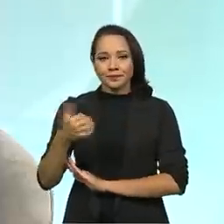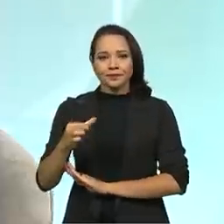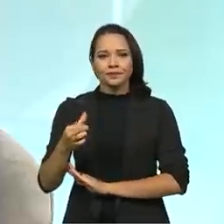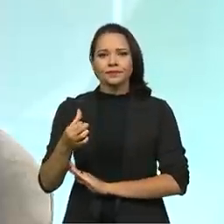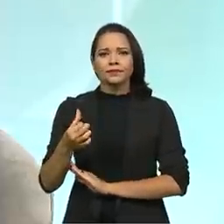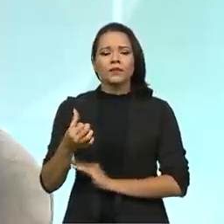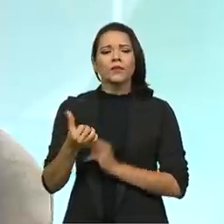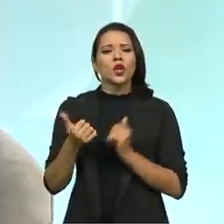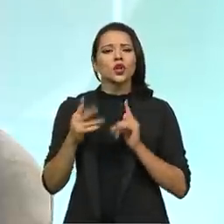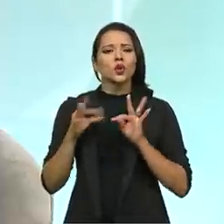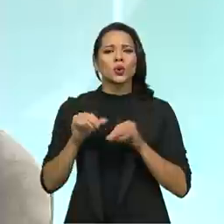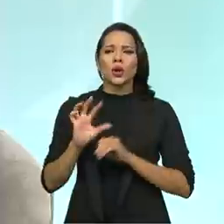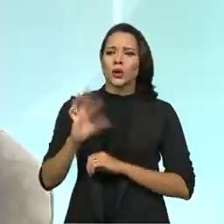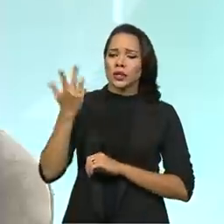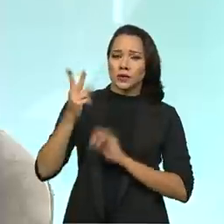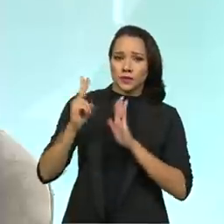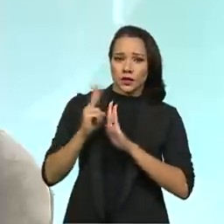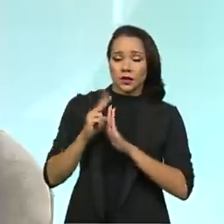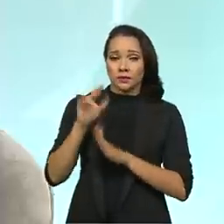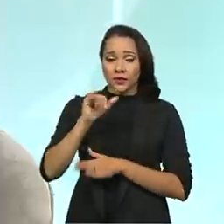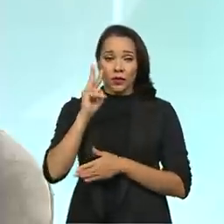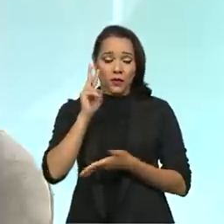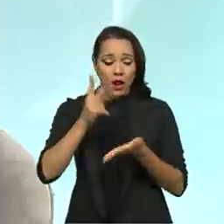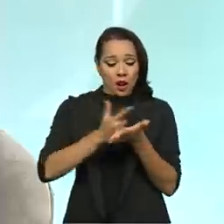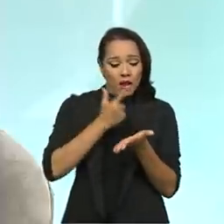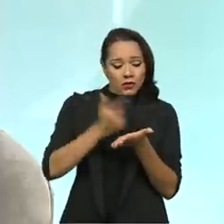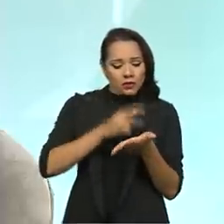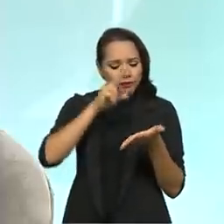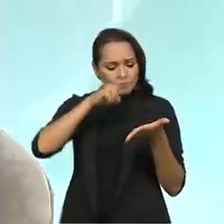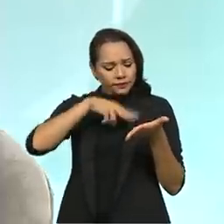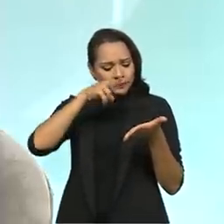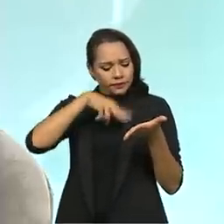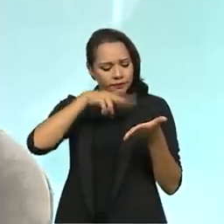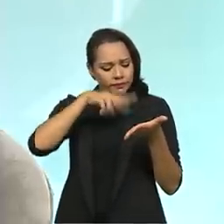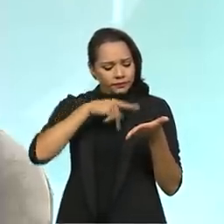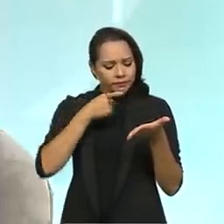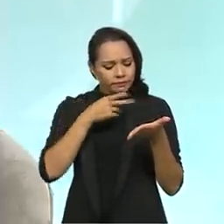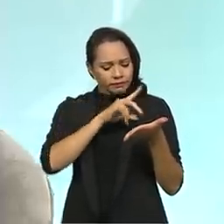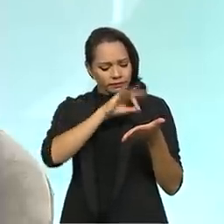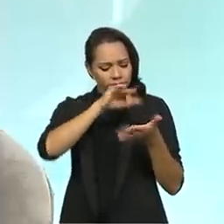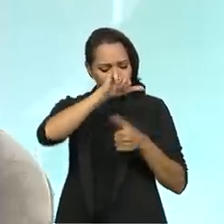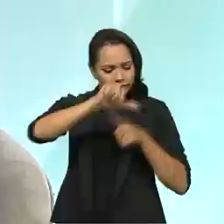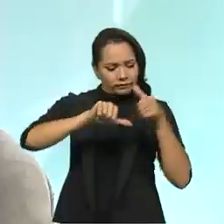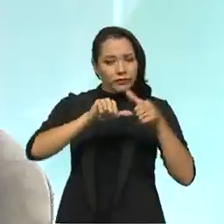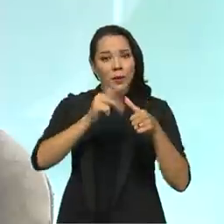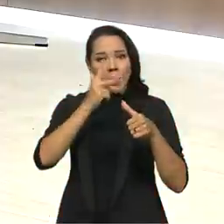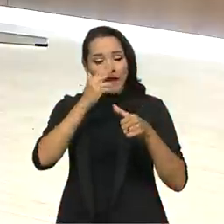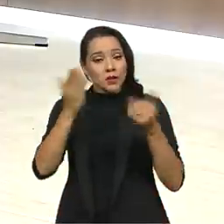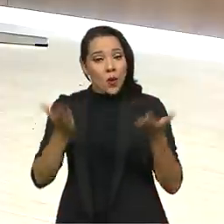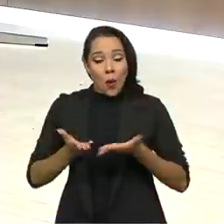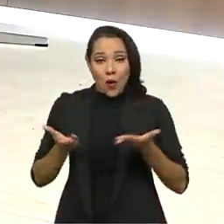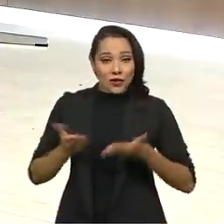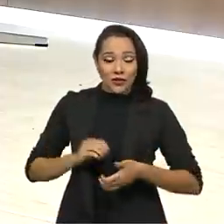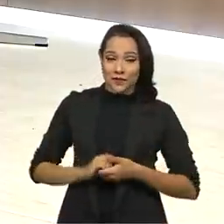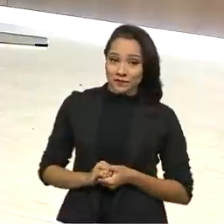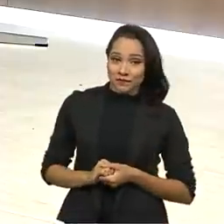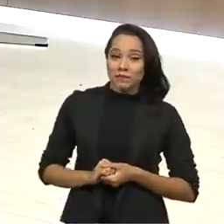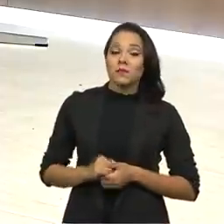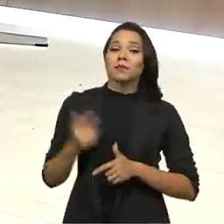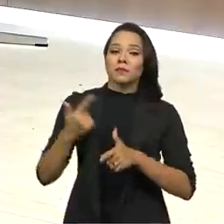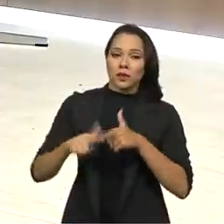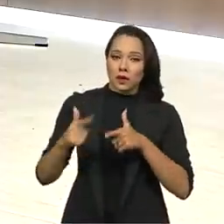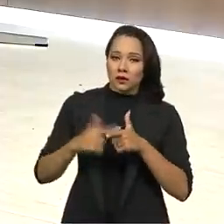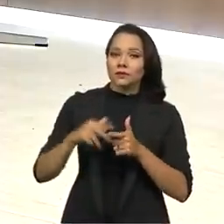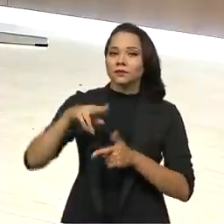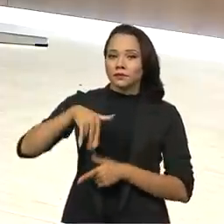indígena. Se a gente for pegar o livro e for ler, se trocar a data, parece que a gente está falando de hoje. Os problemas